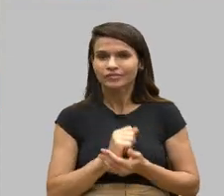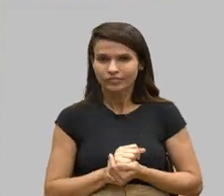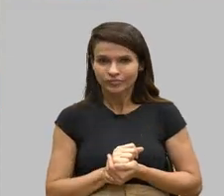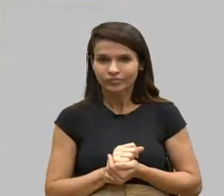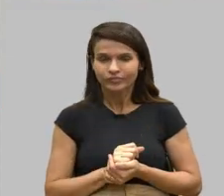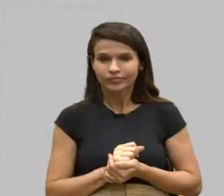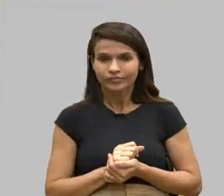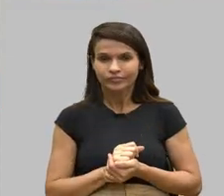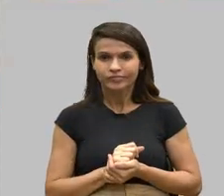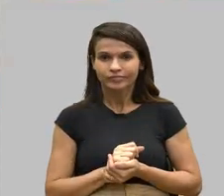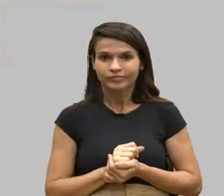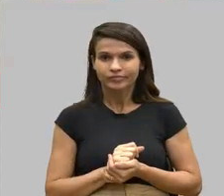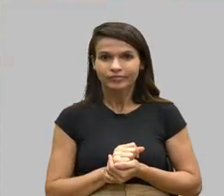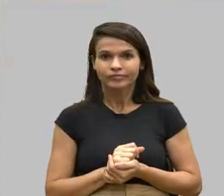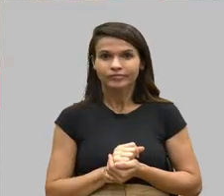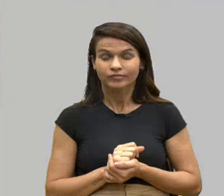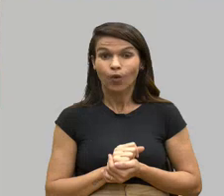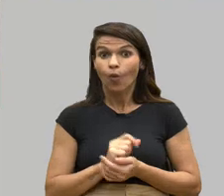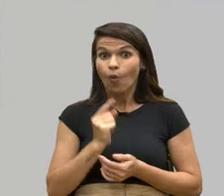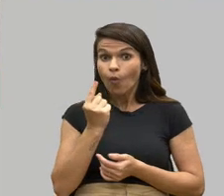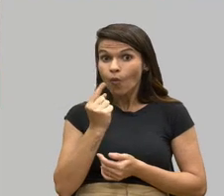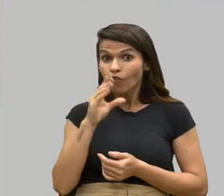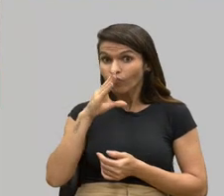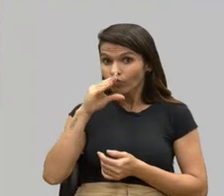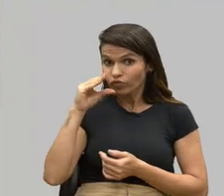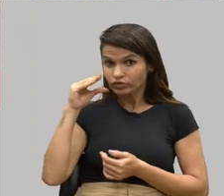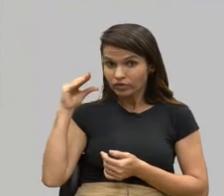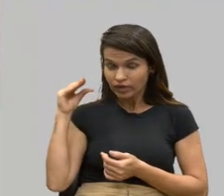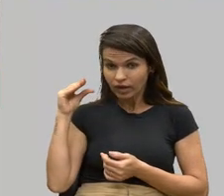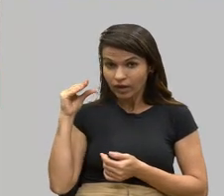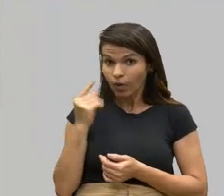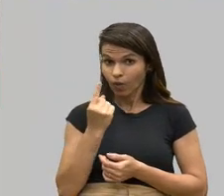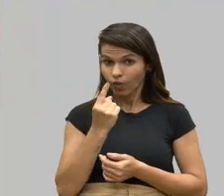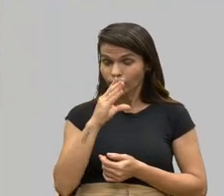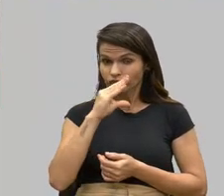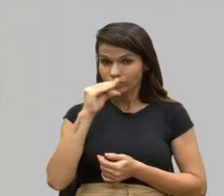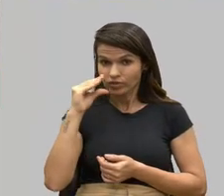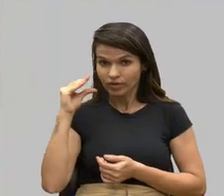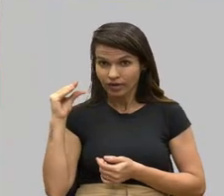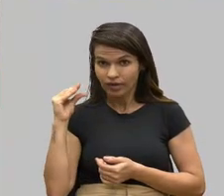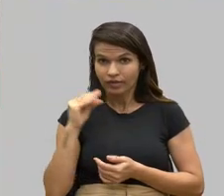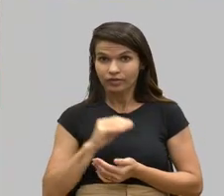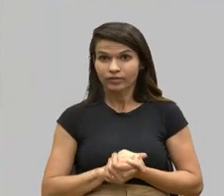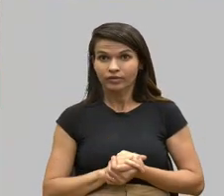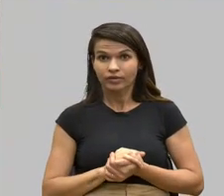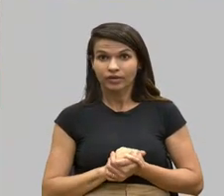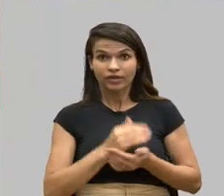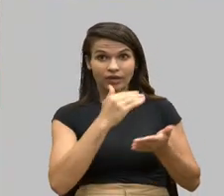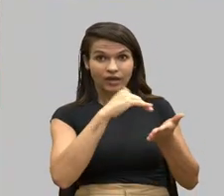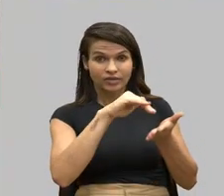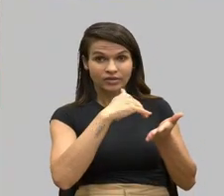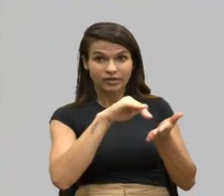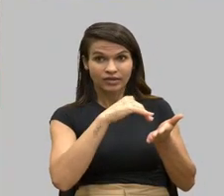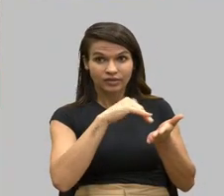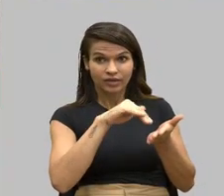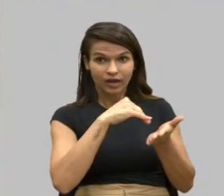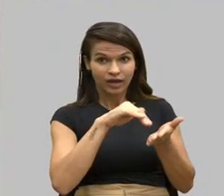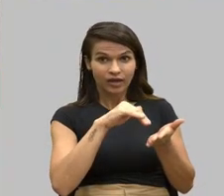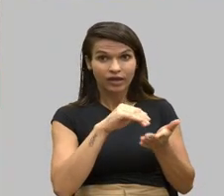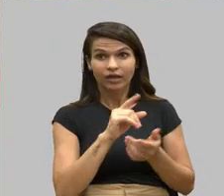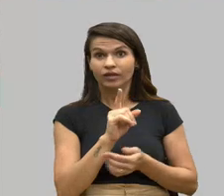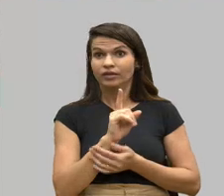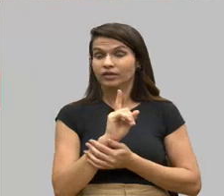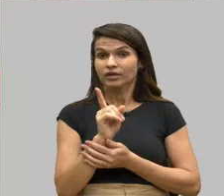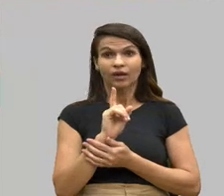estava acontecendo? Um funcionário, um funcionário da secretaria que não